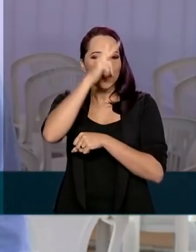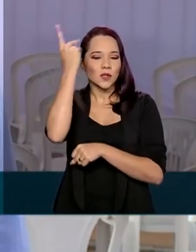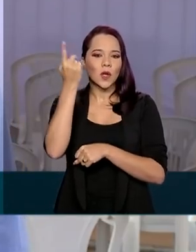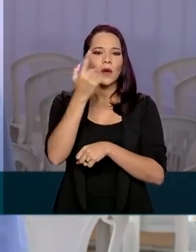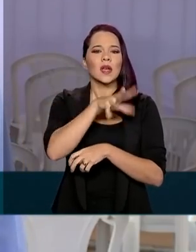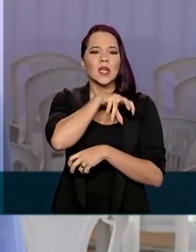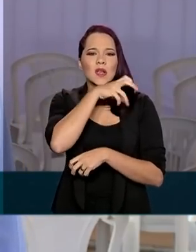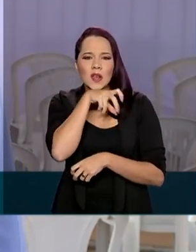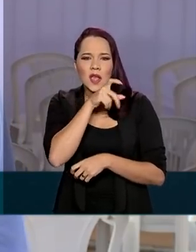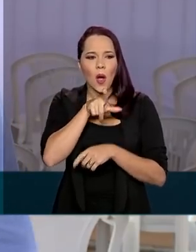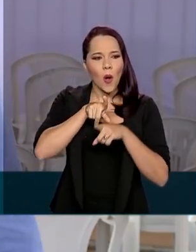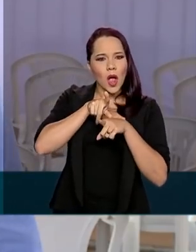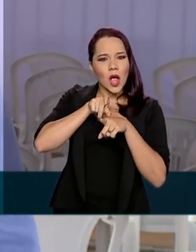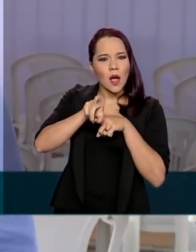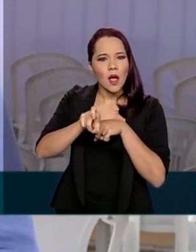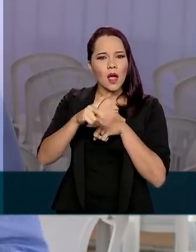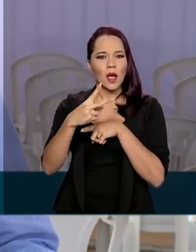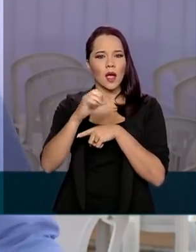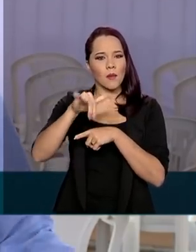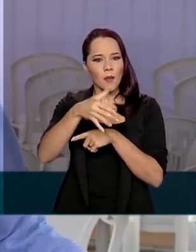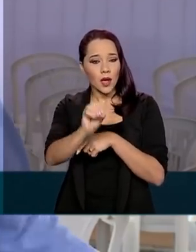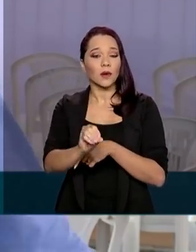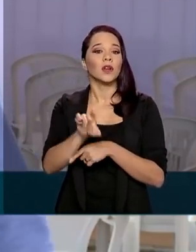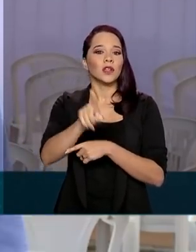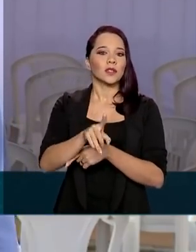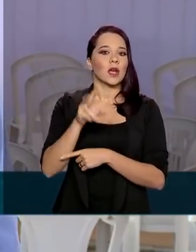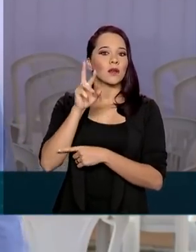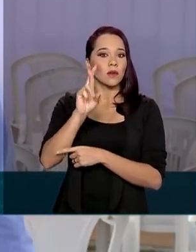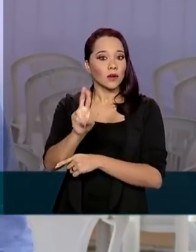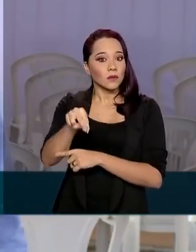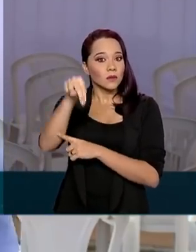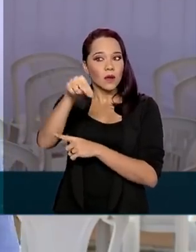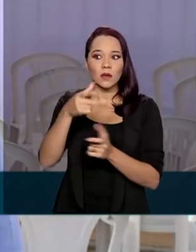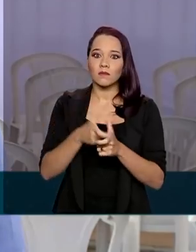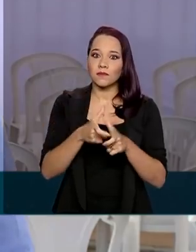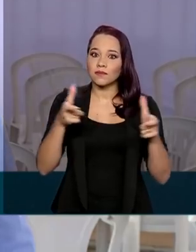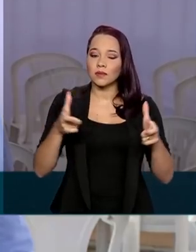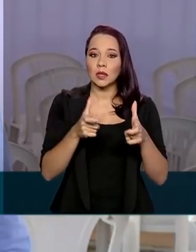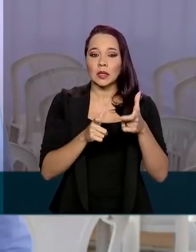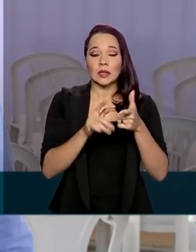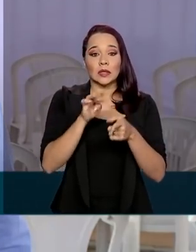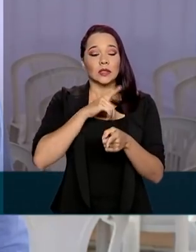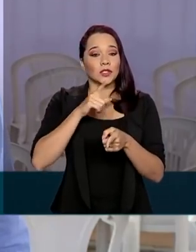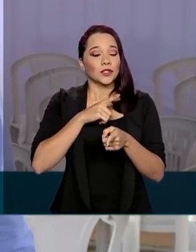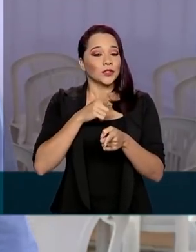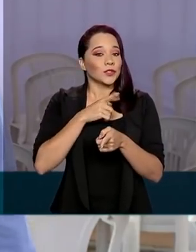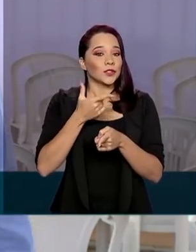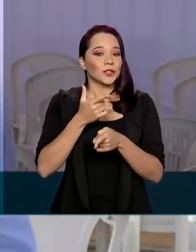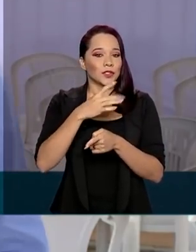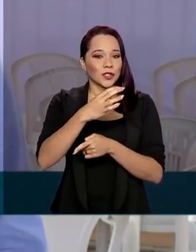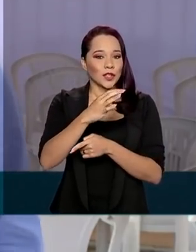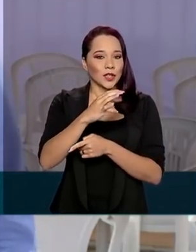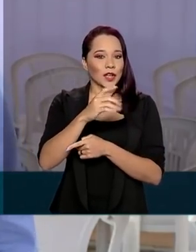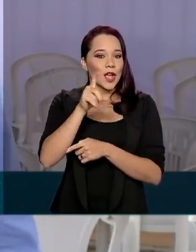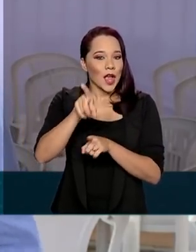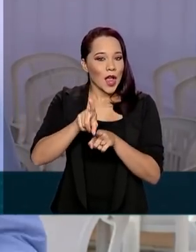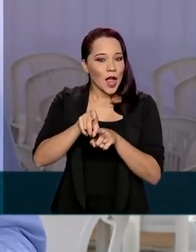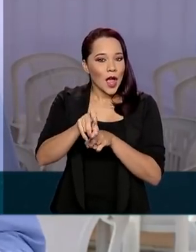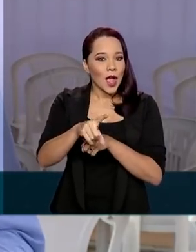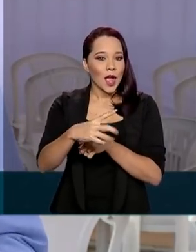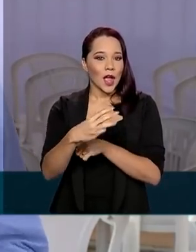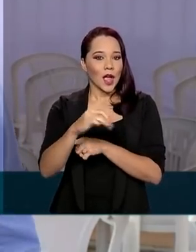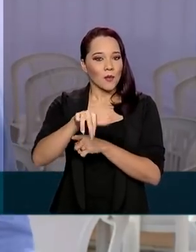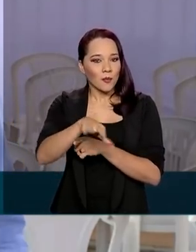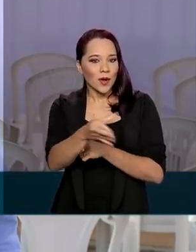de camarão, já que o estado do Rio Grande do Norte é responsável pela maior parte da produção nacional do camarão. E é um programa